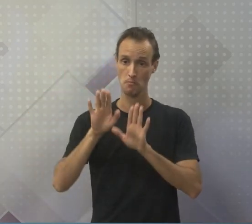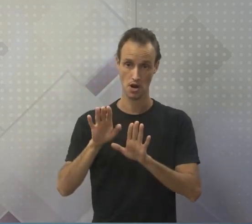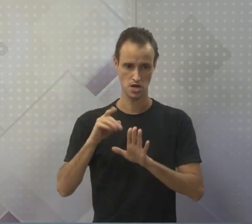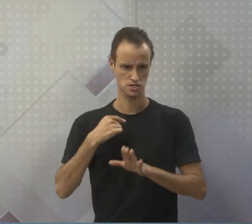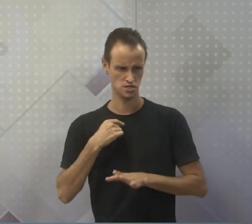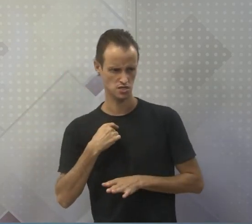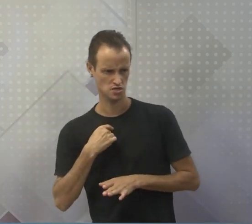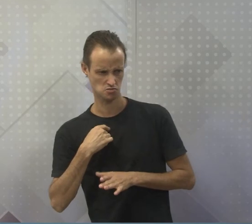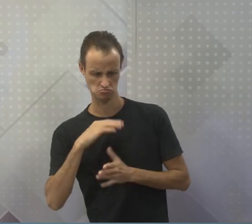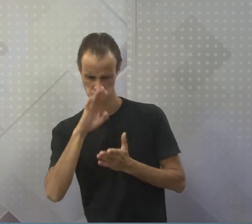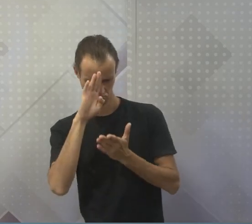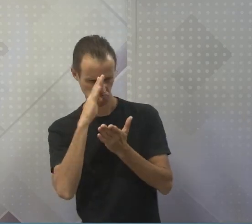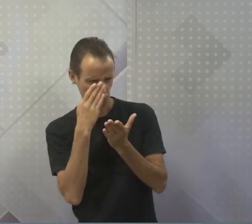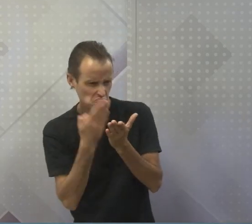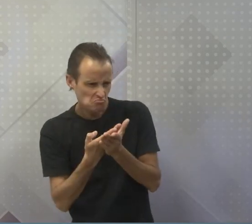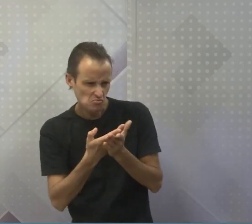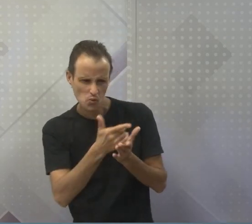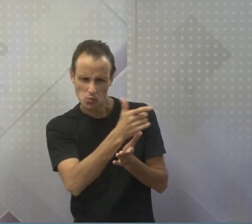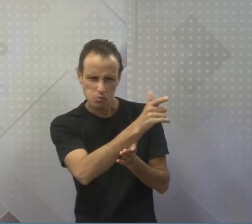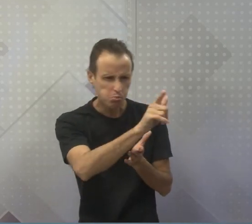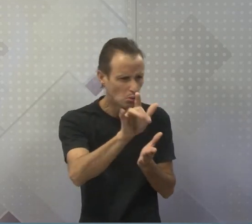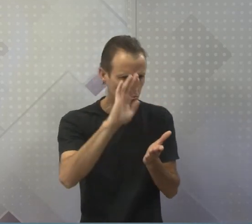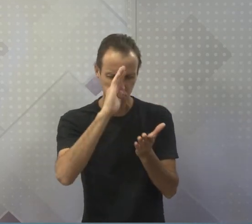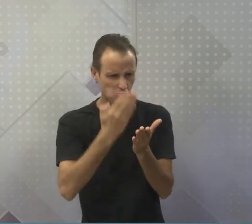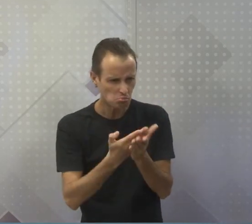não descreio em quem não crer.